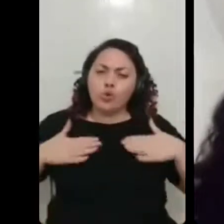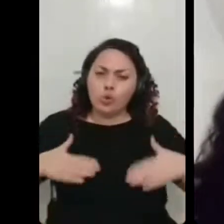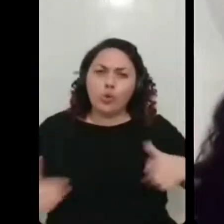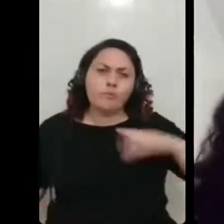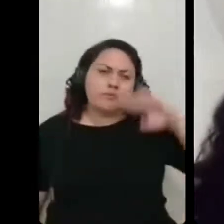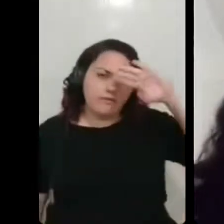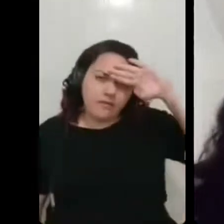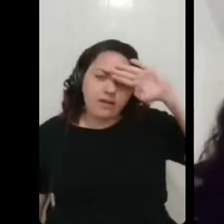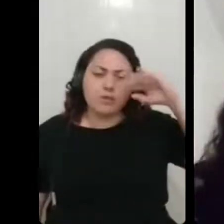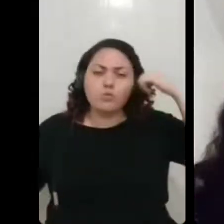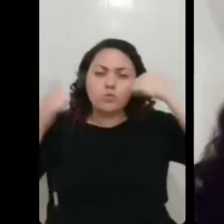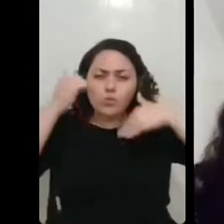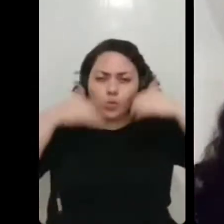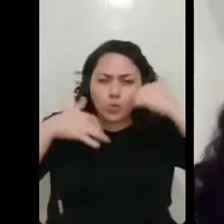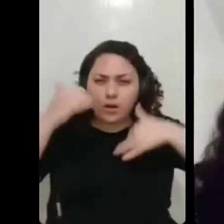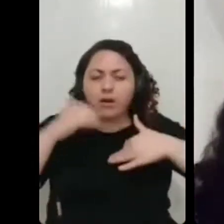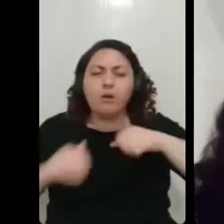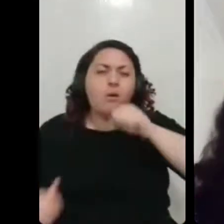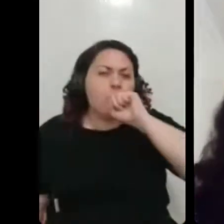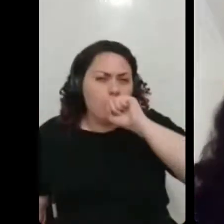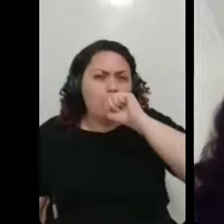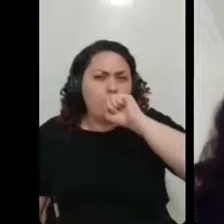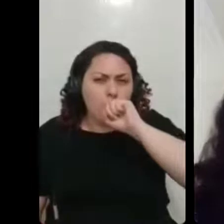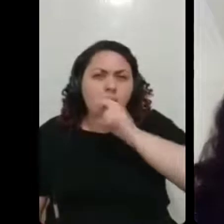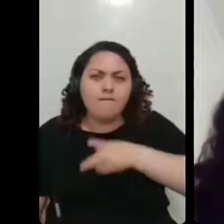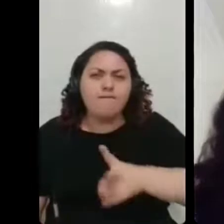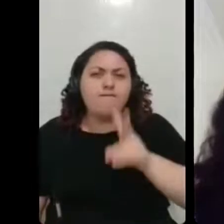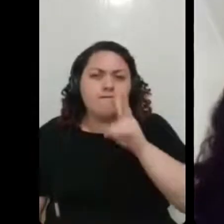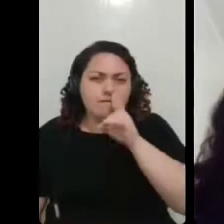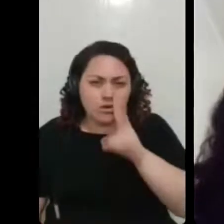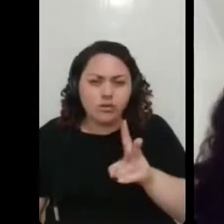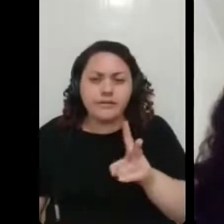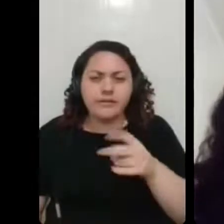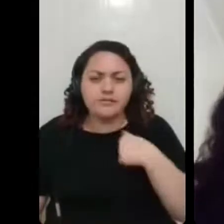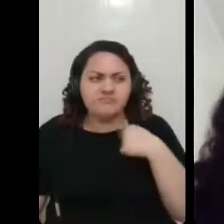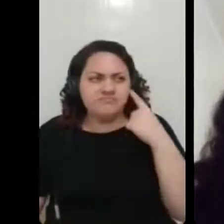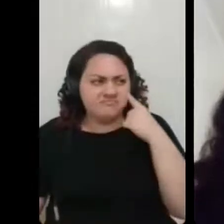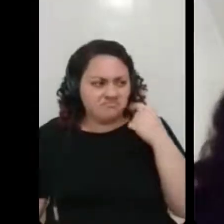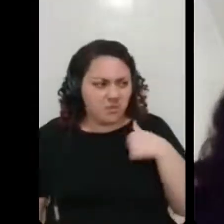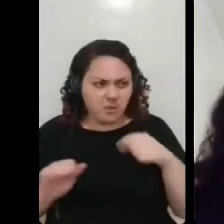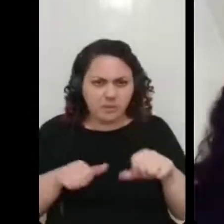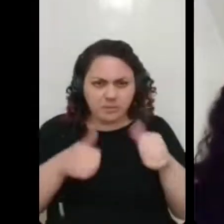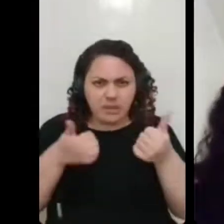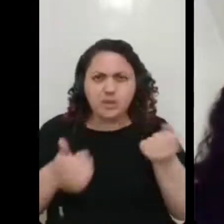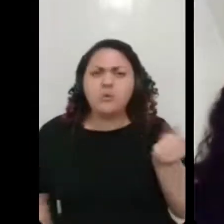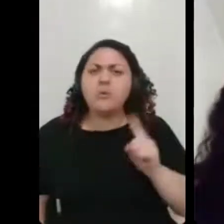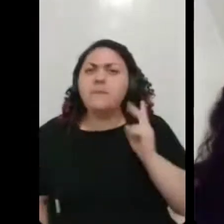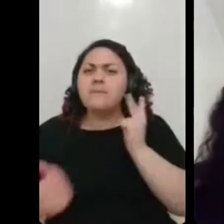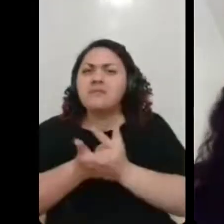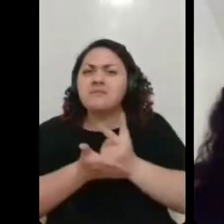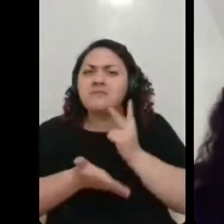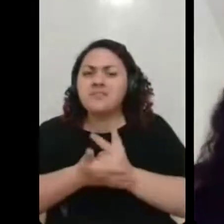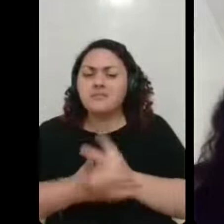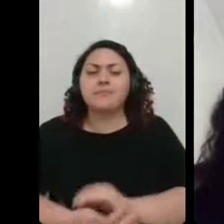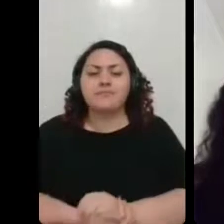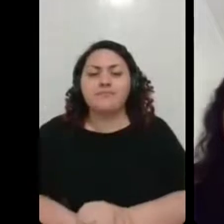febre, sudorese, muita tosse. E a gente começa a se questionar, nossa, será que eu tô melhorando mesmo ou não? E aí, na última vez que